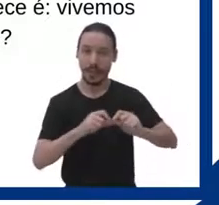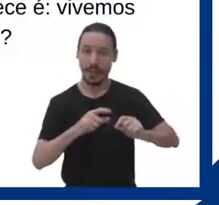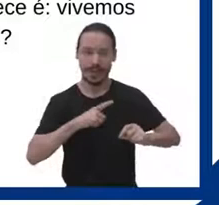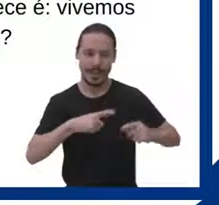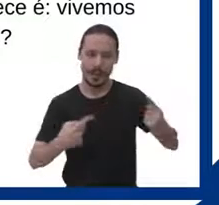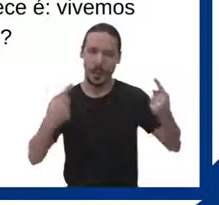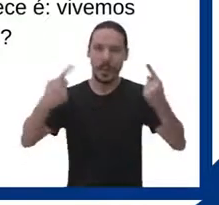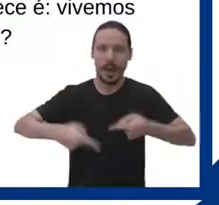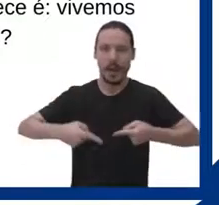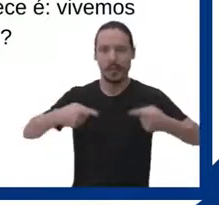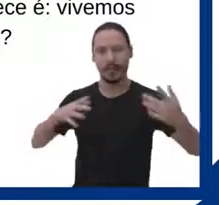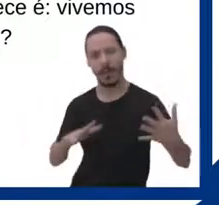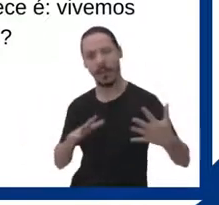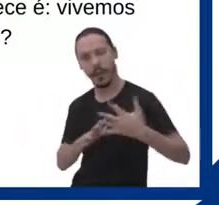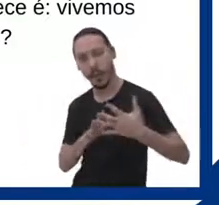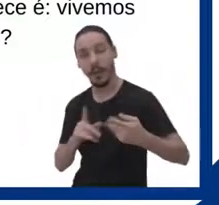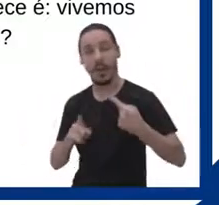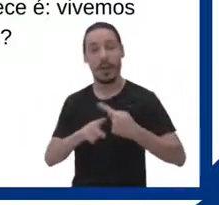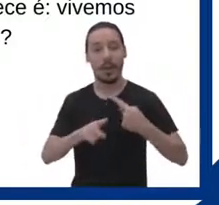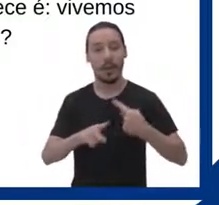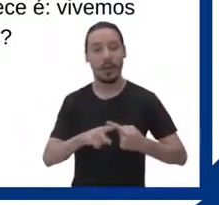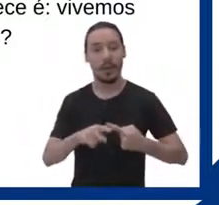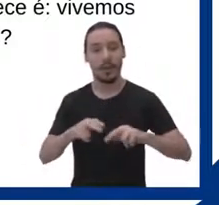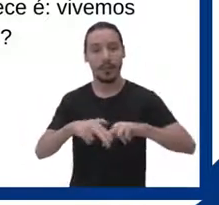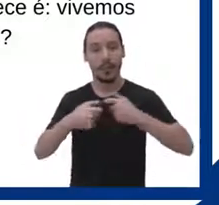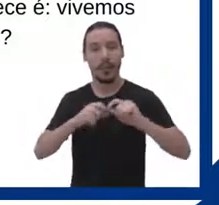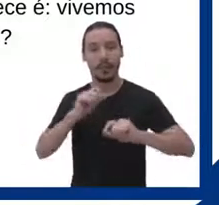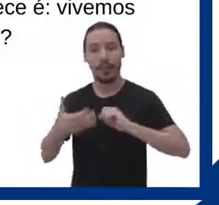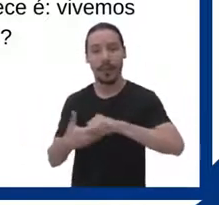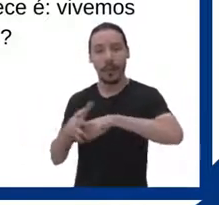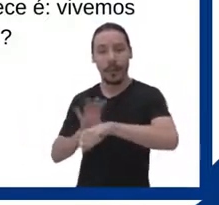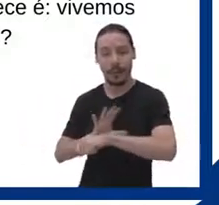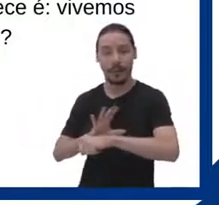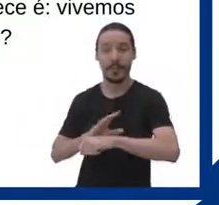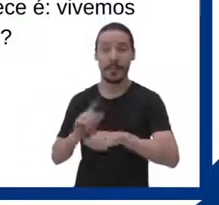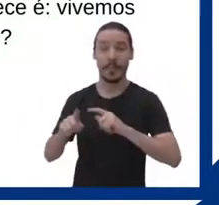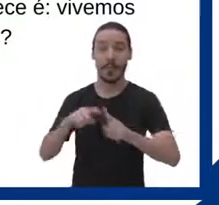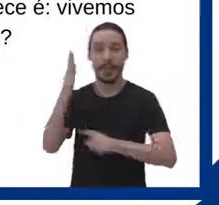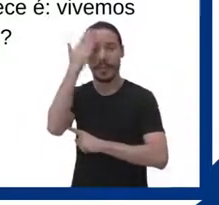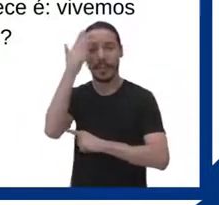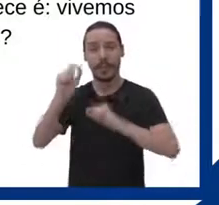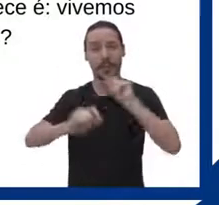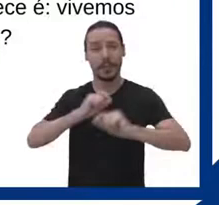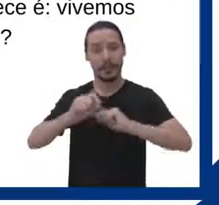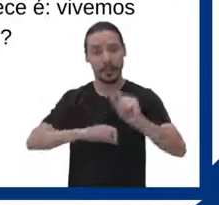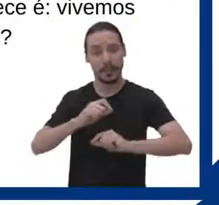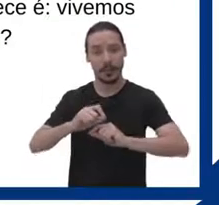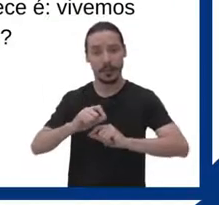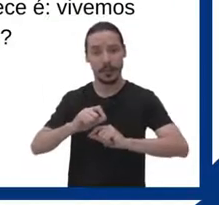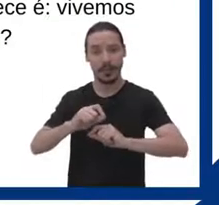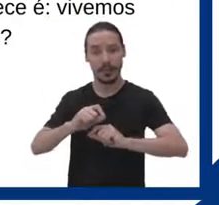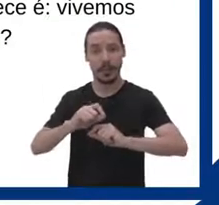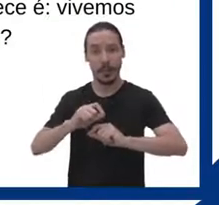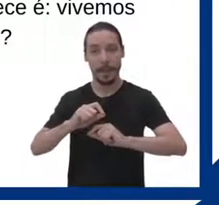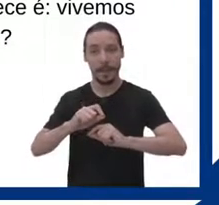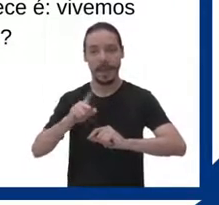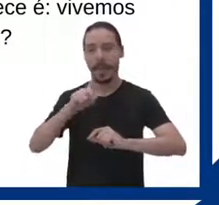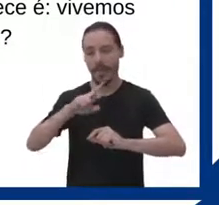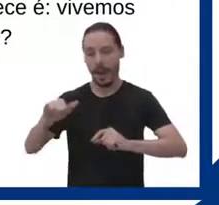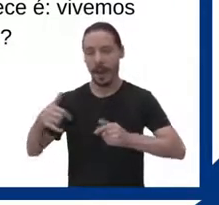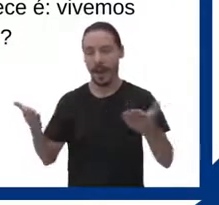educacional foi posto tanto à prova como agora, por conta do novo coronavírus. Até onde sabemos,